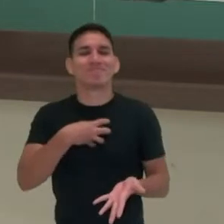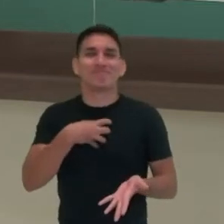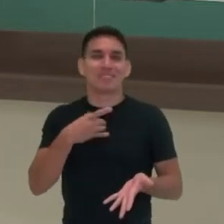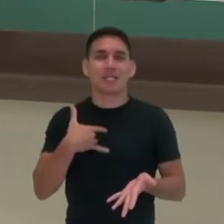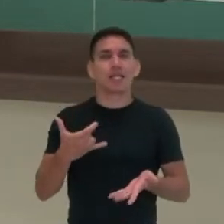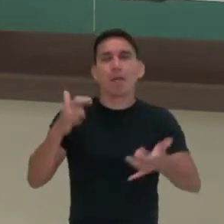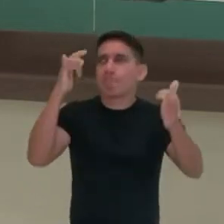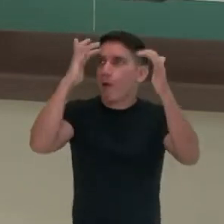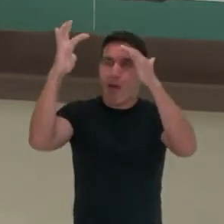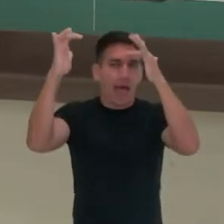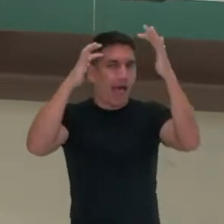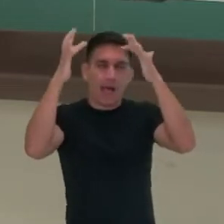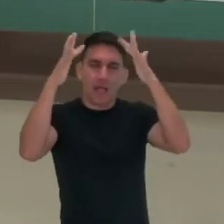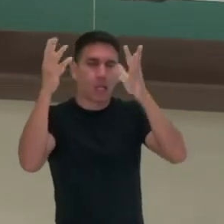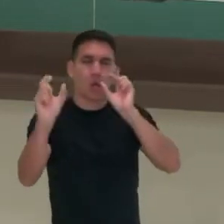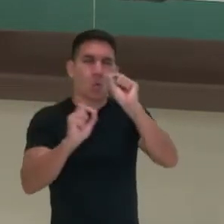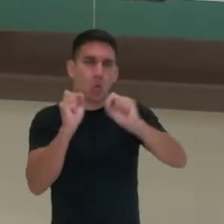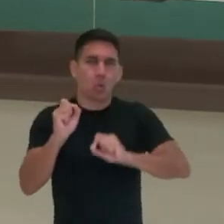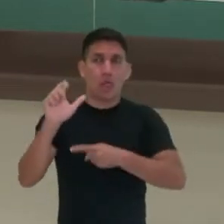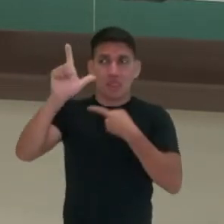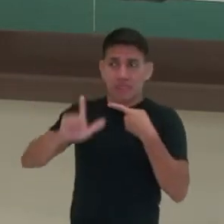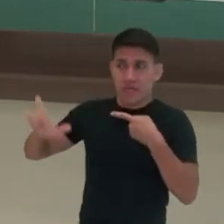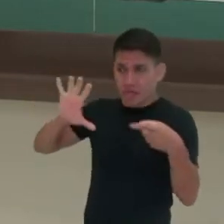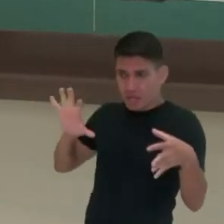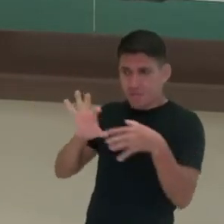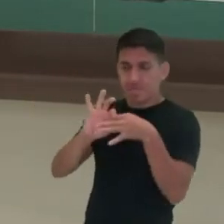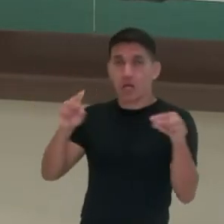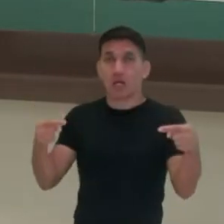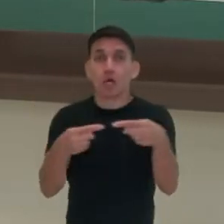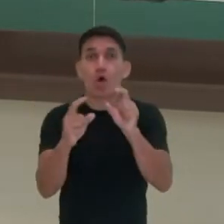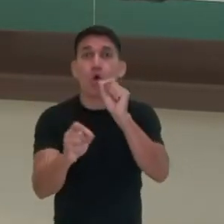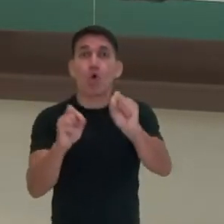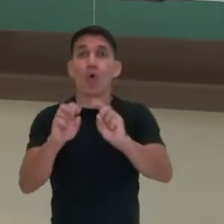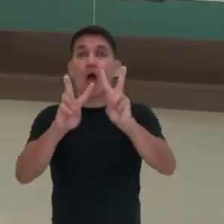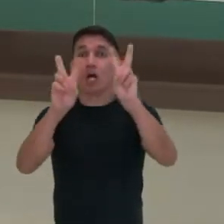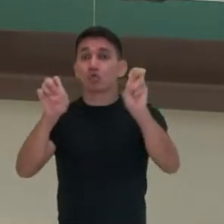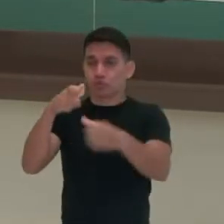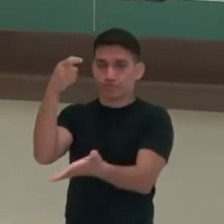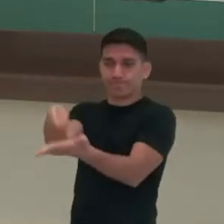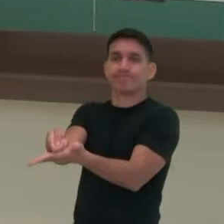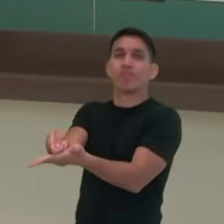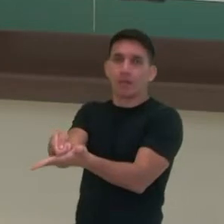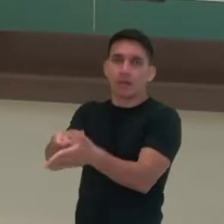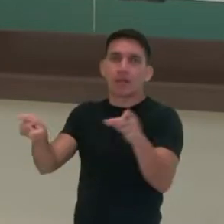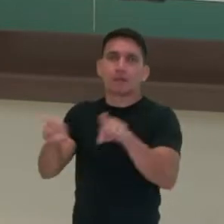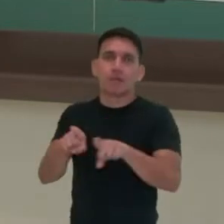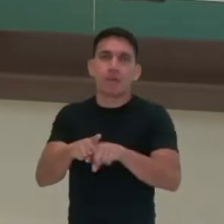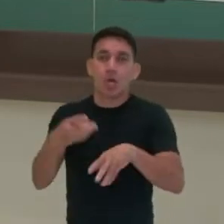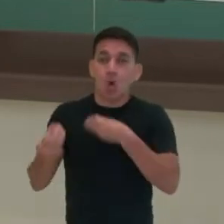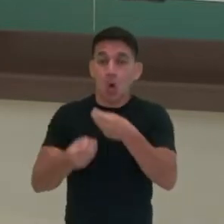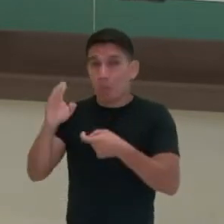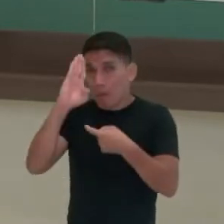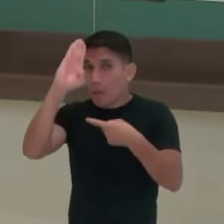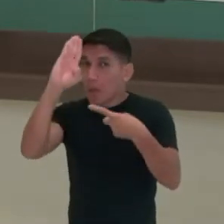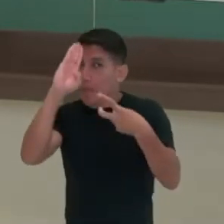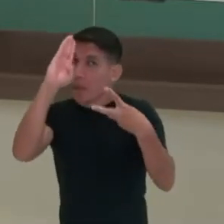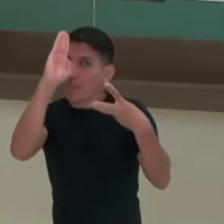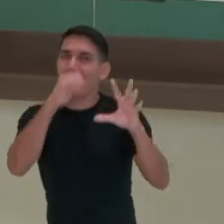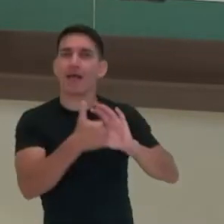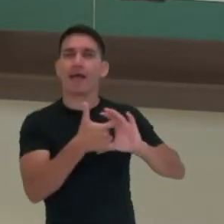fictícia, aí literária, a questão do totalitarismo e das suas principais